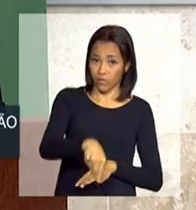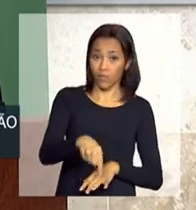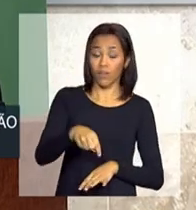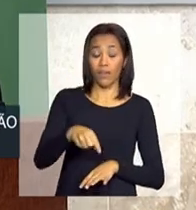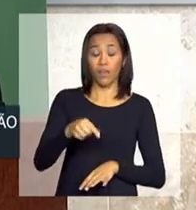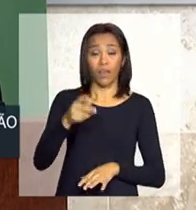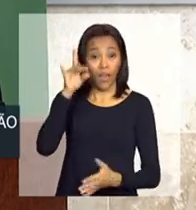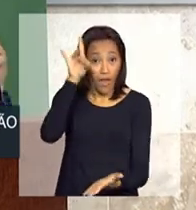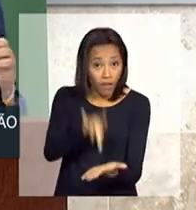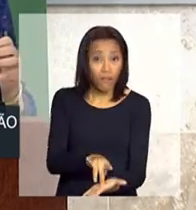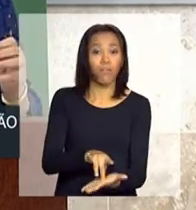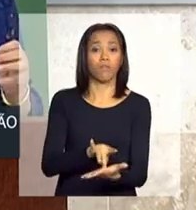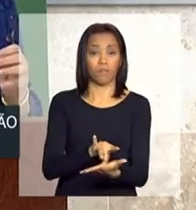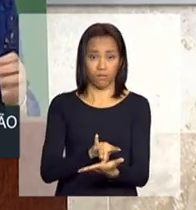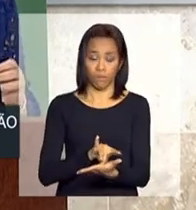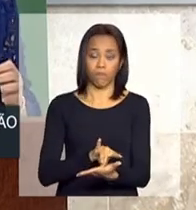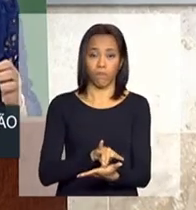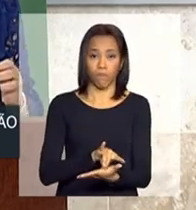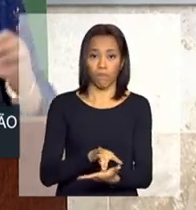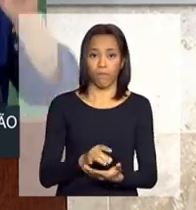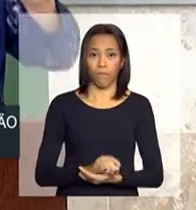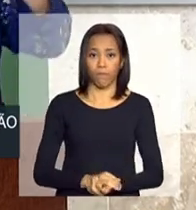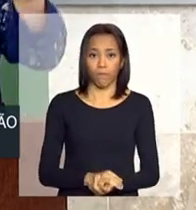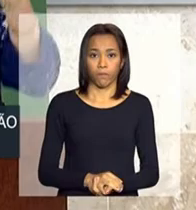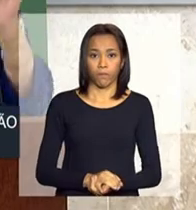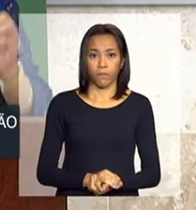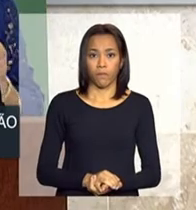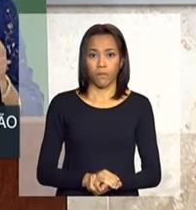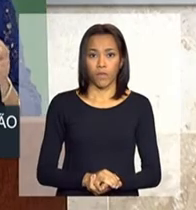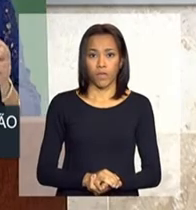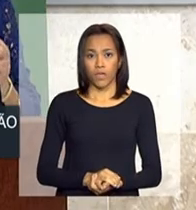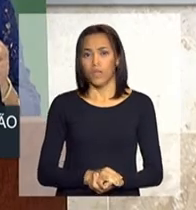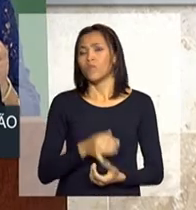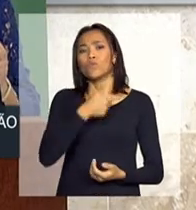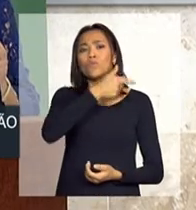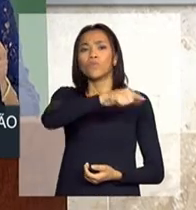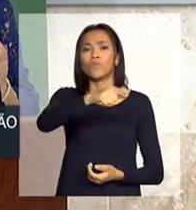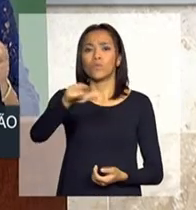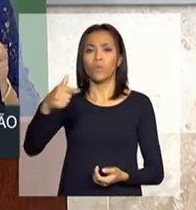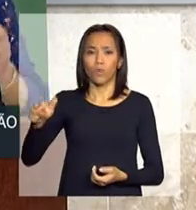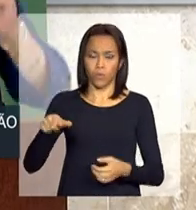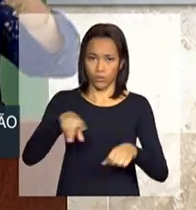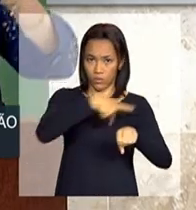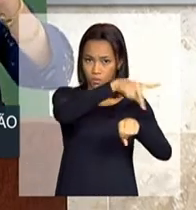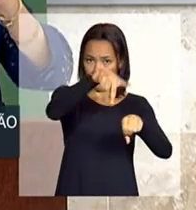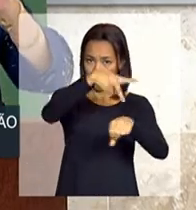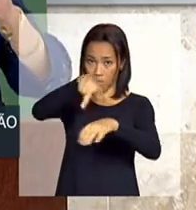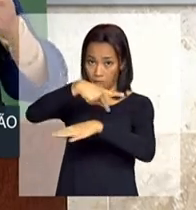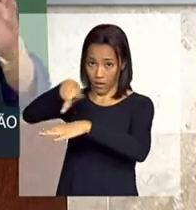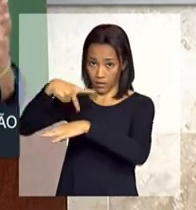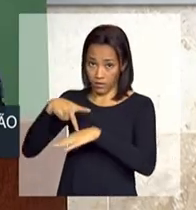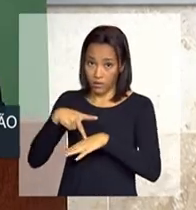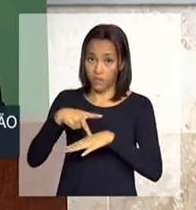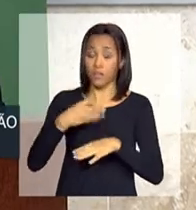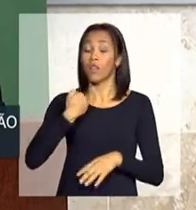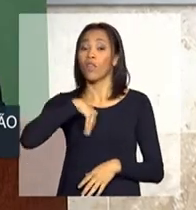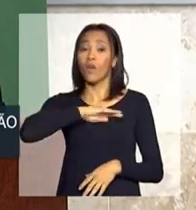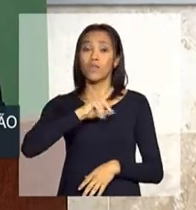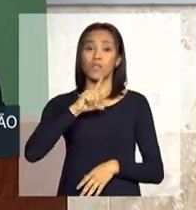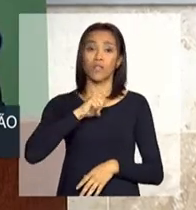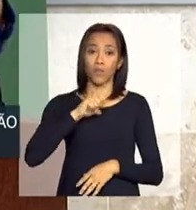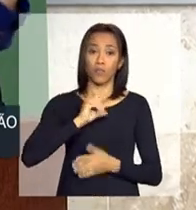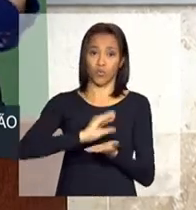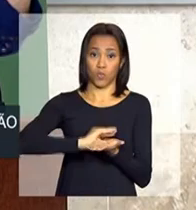fato, é fato que, nos outros países, nós temos um